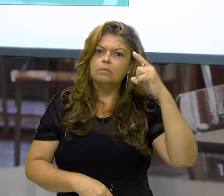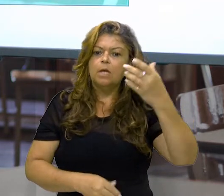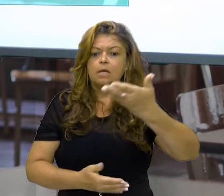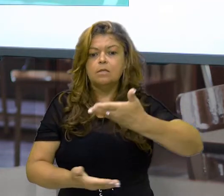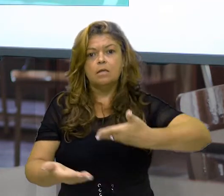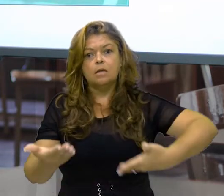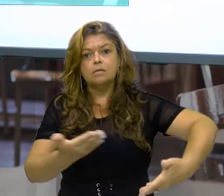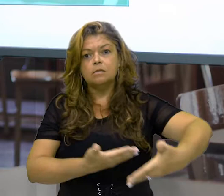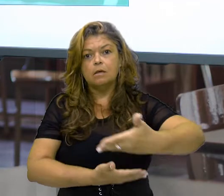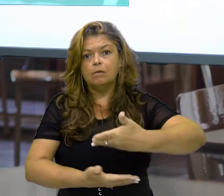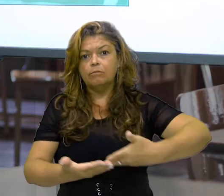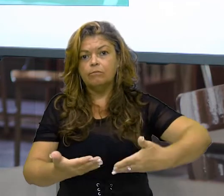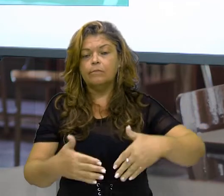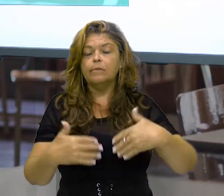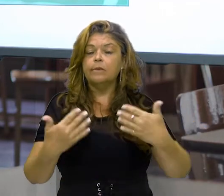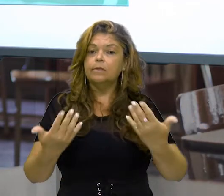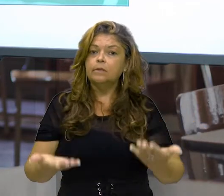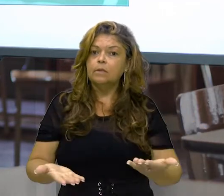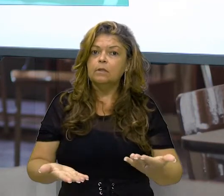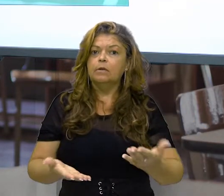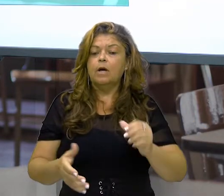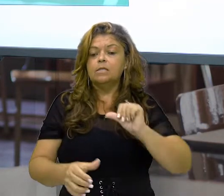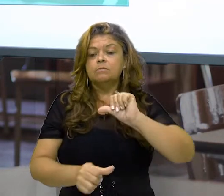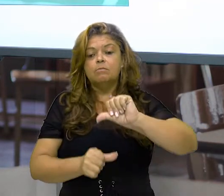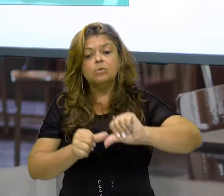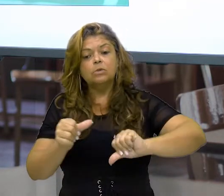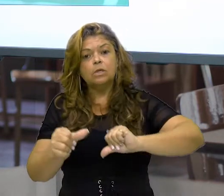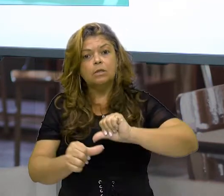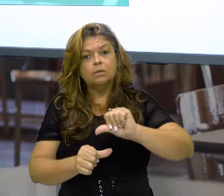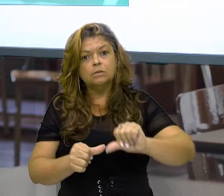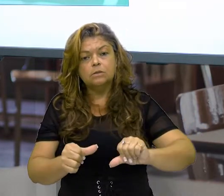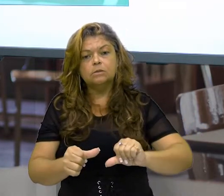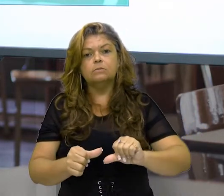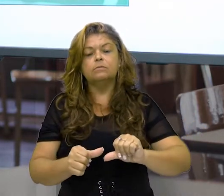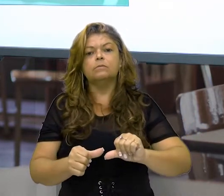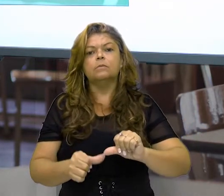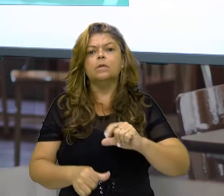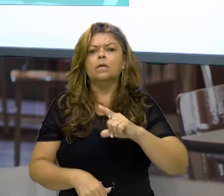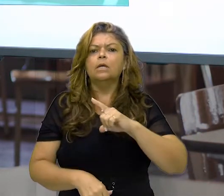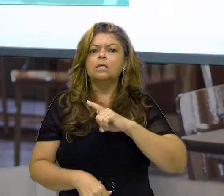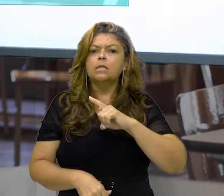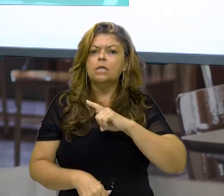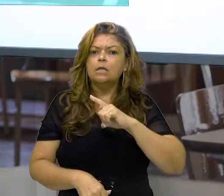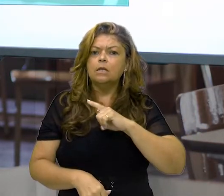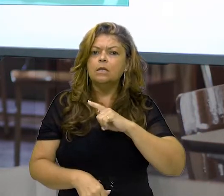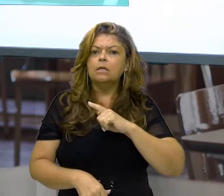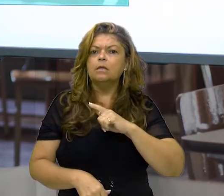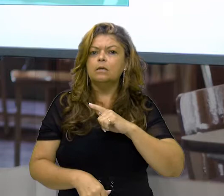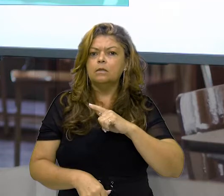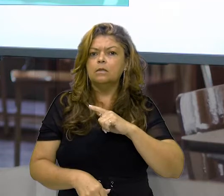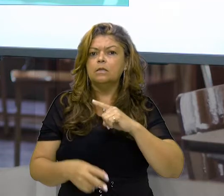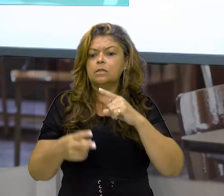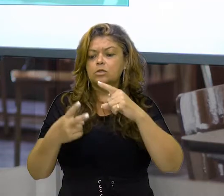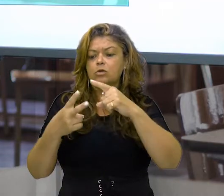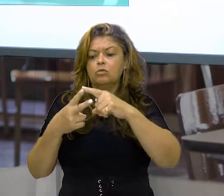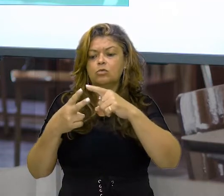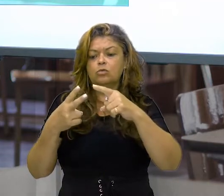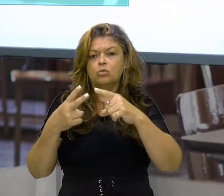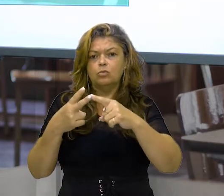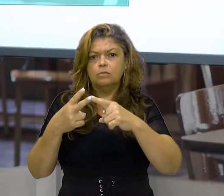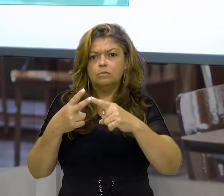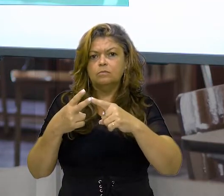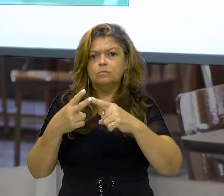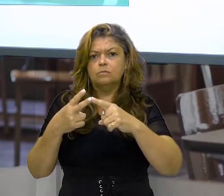Então, essas mudanças, temos duas perspectivas que a gente pode